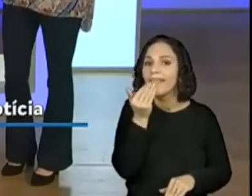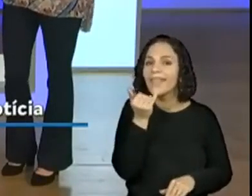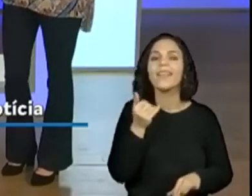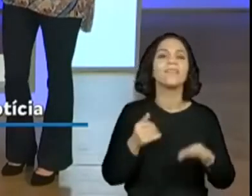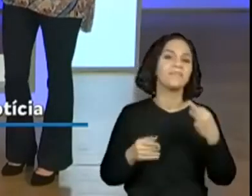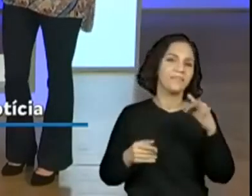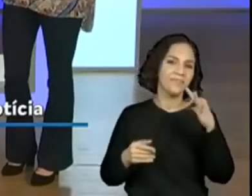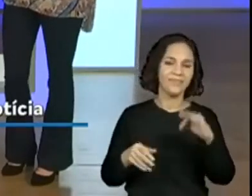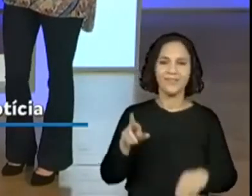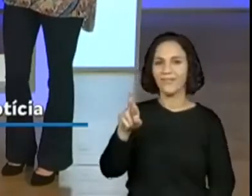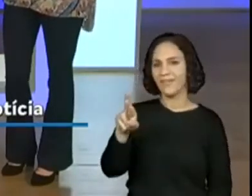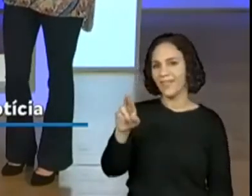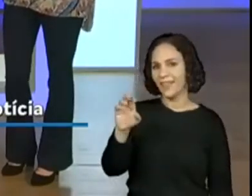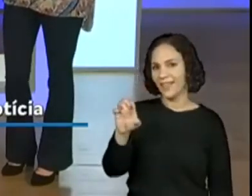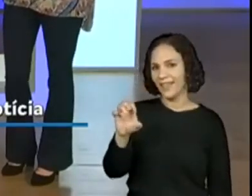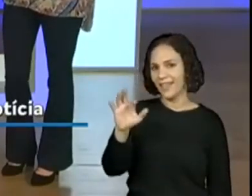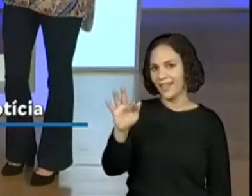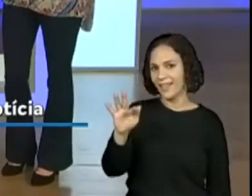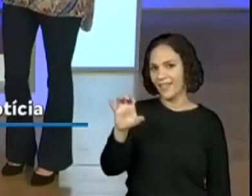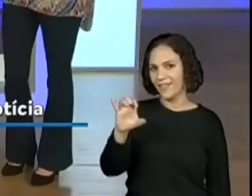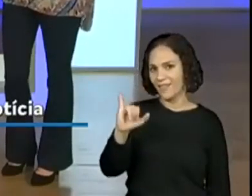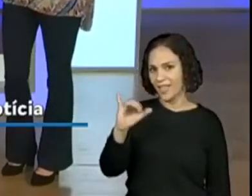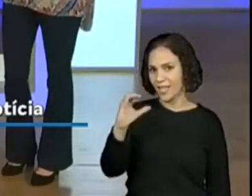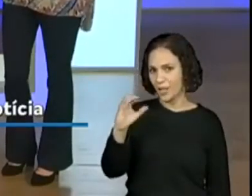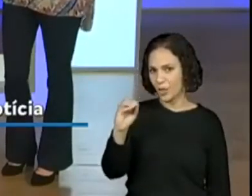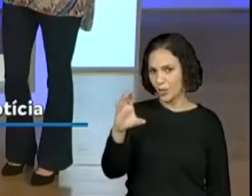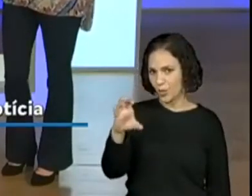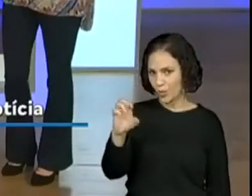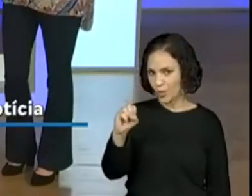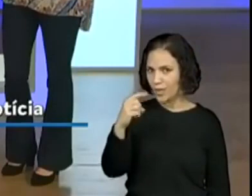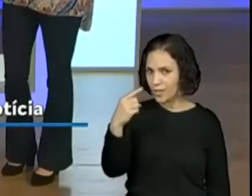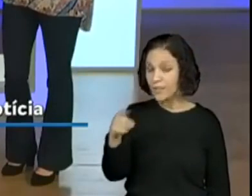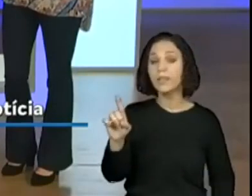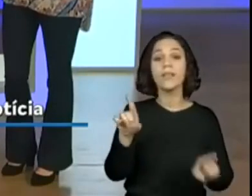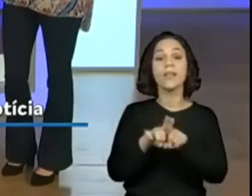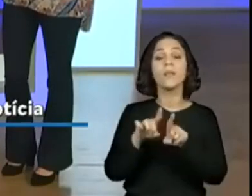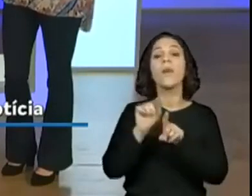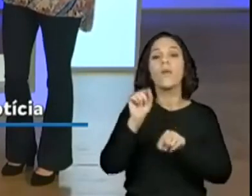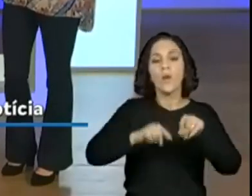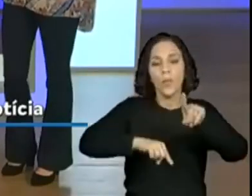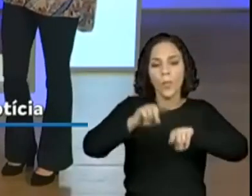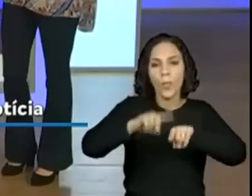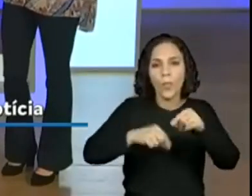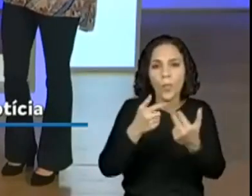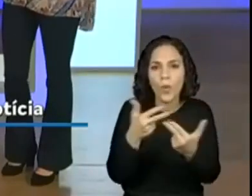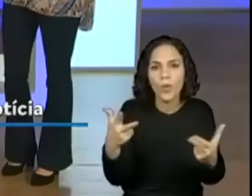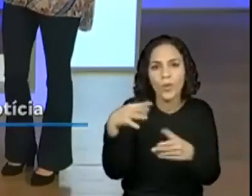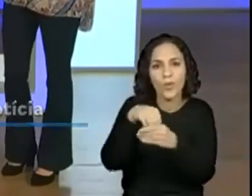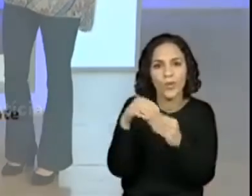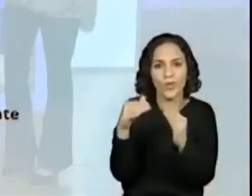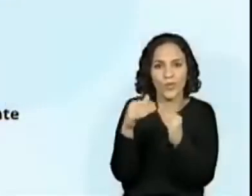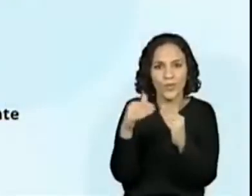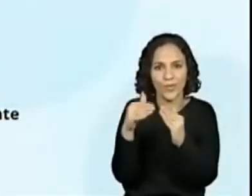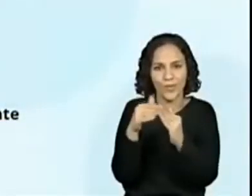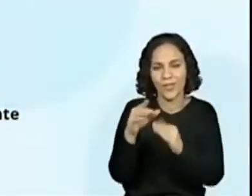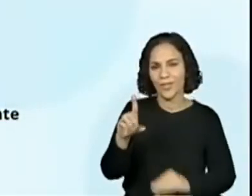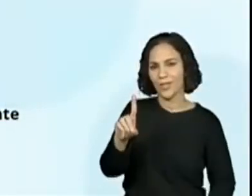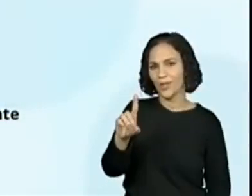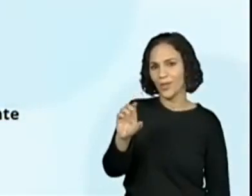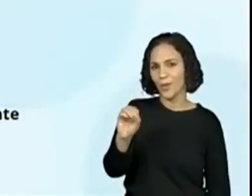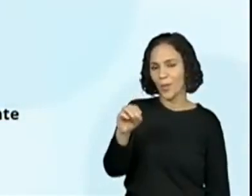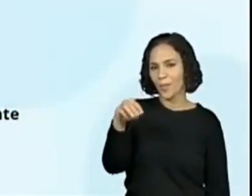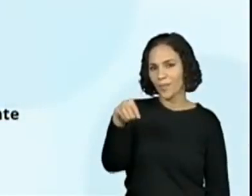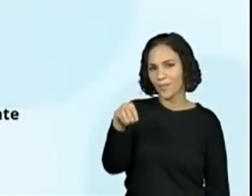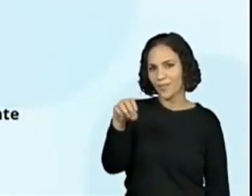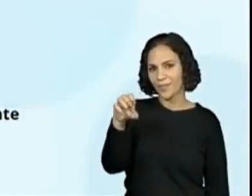Júlia e Emily. A Júlia e a Emily. Refeições e produtos domésticos, ligadíssimos, hein? Isso mesmo. O mais? O texto contém